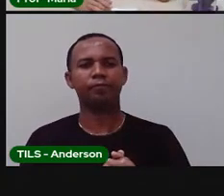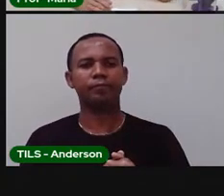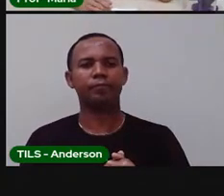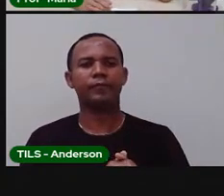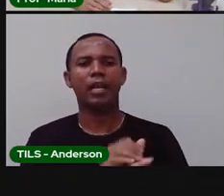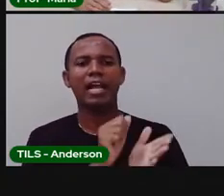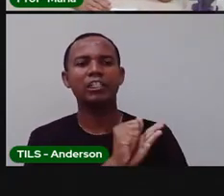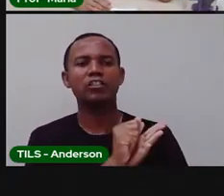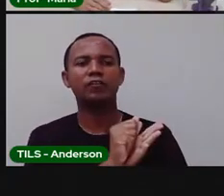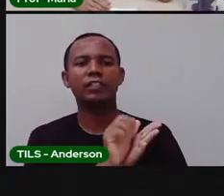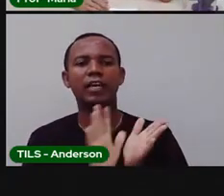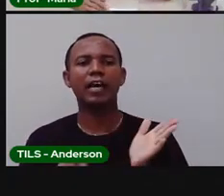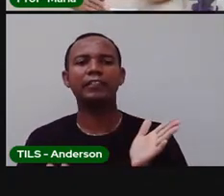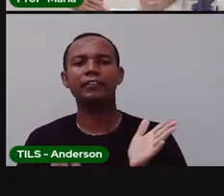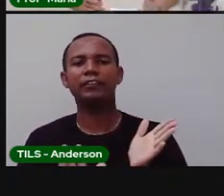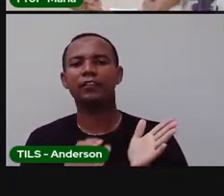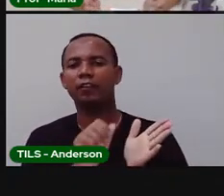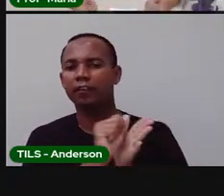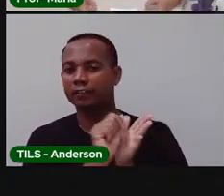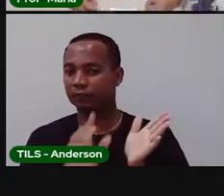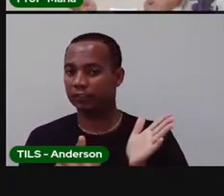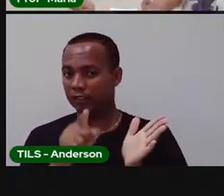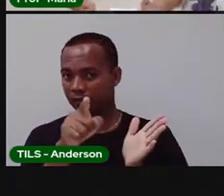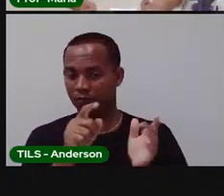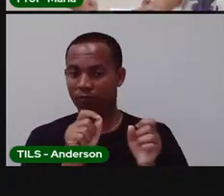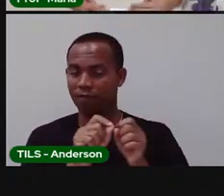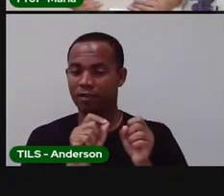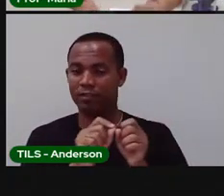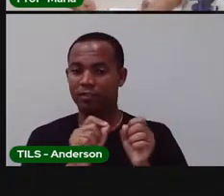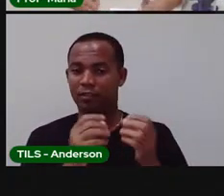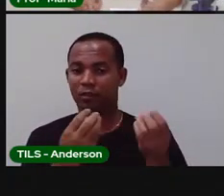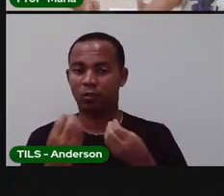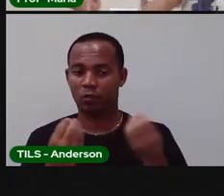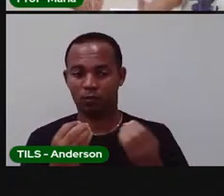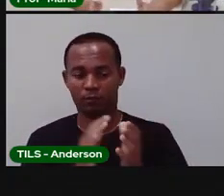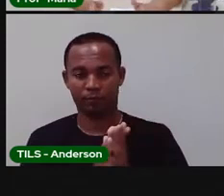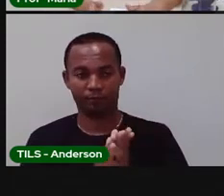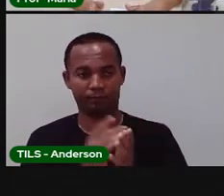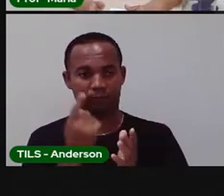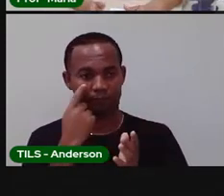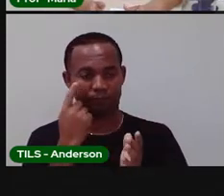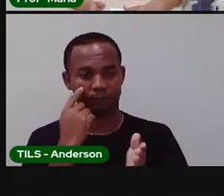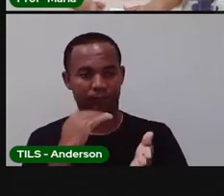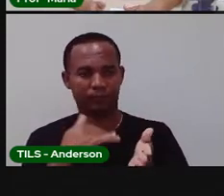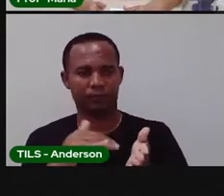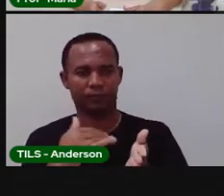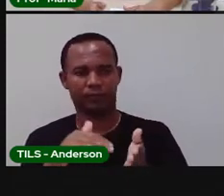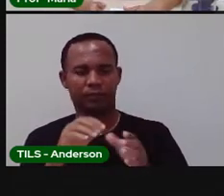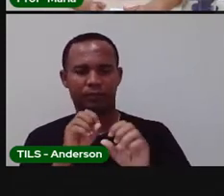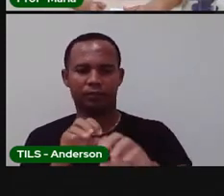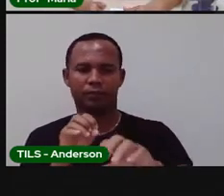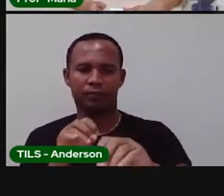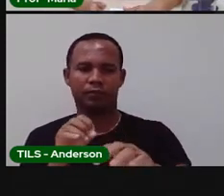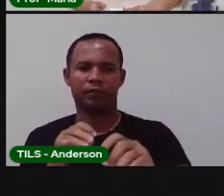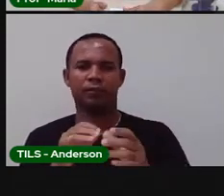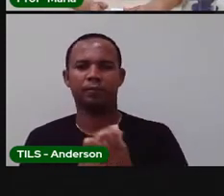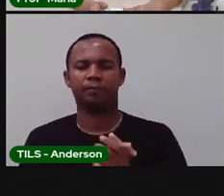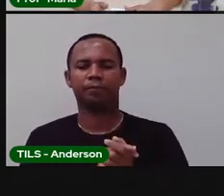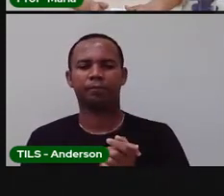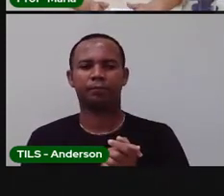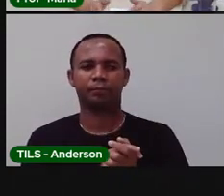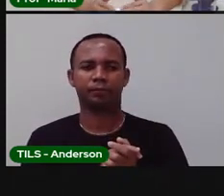atividade, né? Aí a prova lembrar para vocês o quê? É uma atividade proposta pela Secretaria de Educação. Certo?